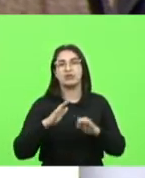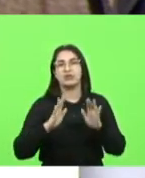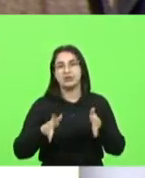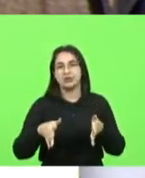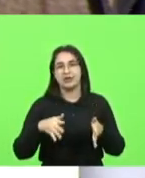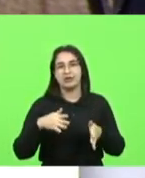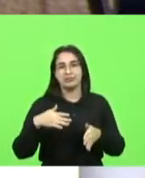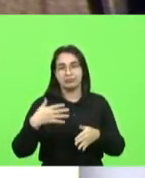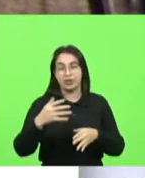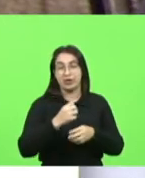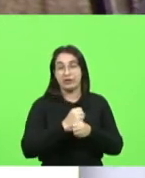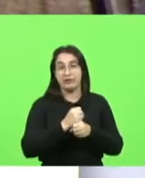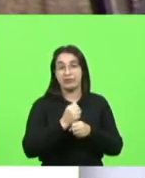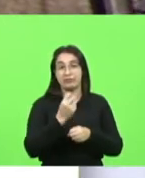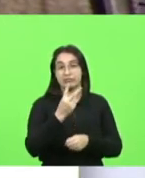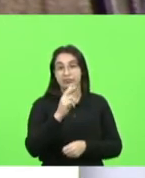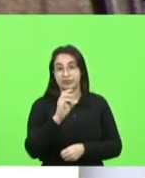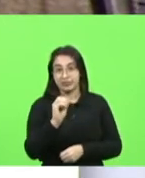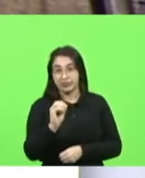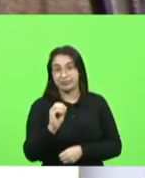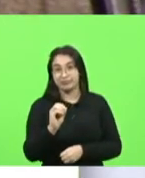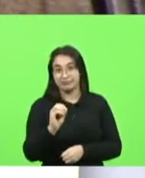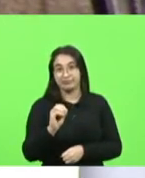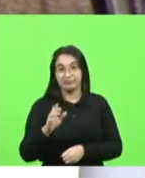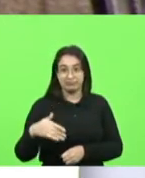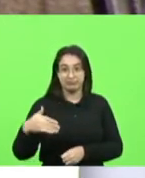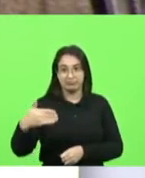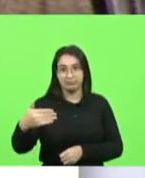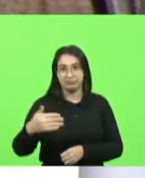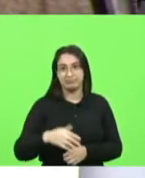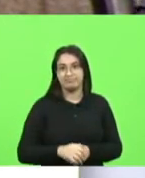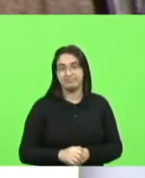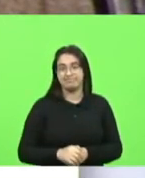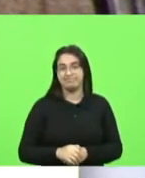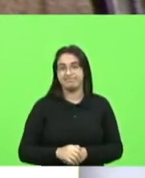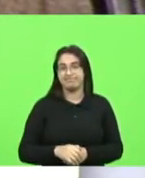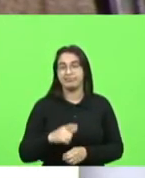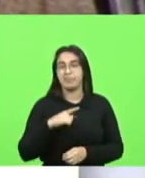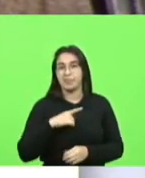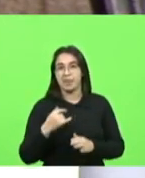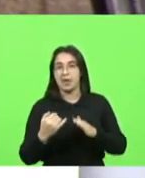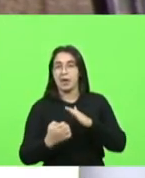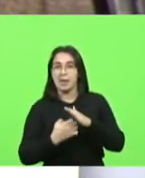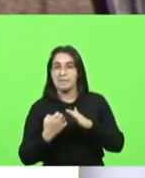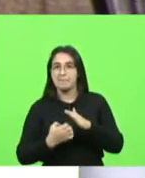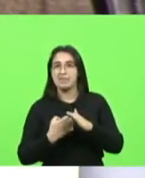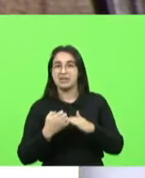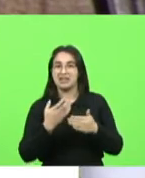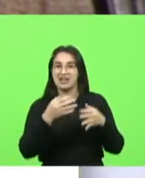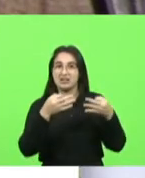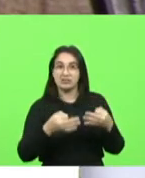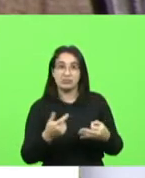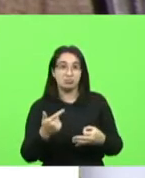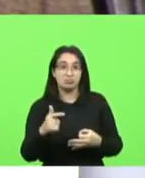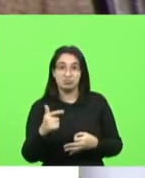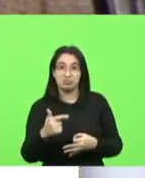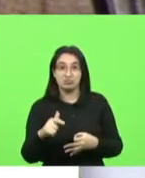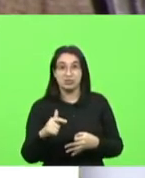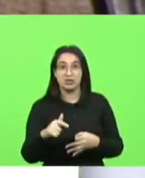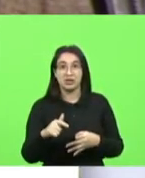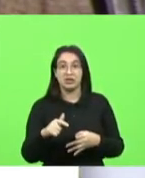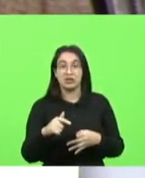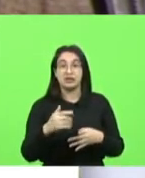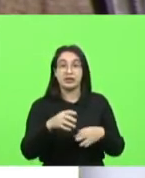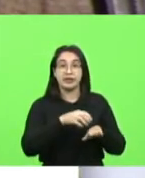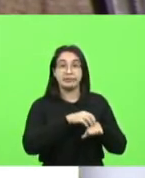protelação e Santa Catarina continua com empresas irregulares fazendo transporte de passageiros entre cidades empresas